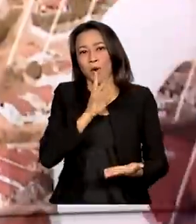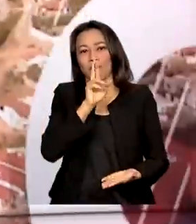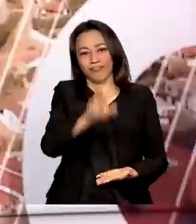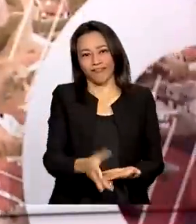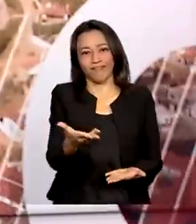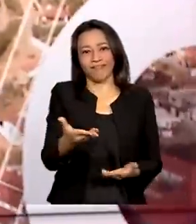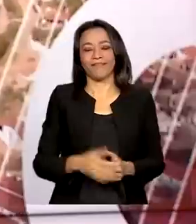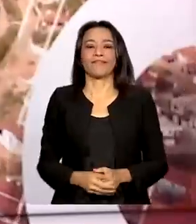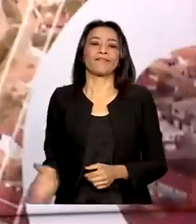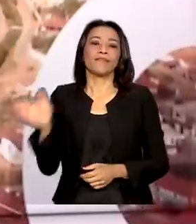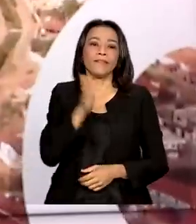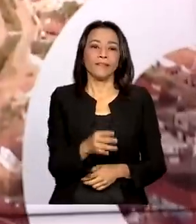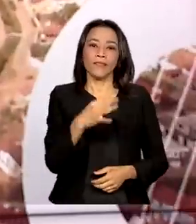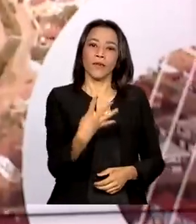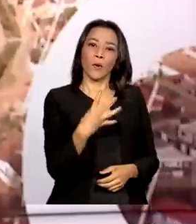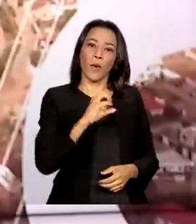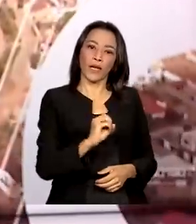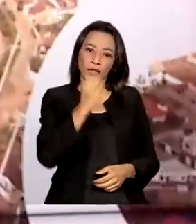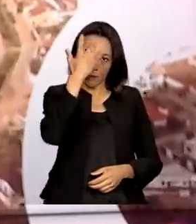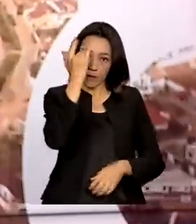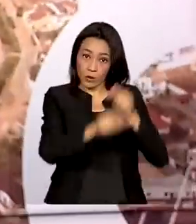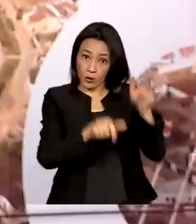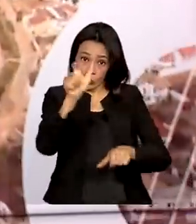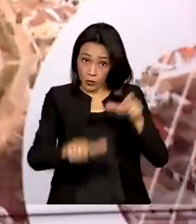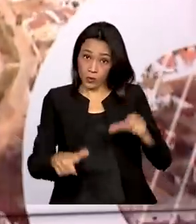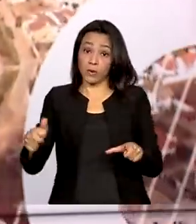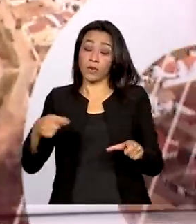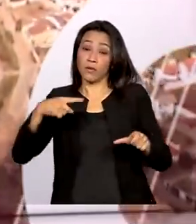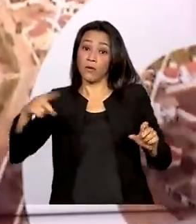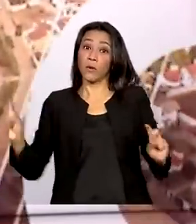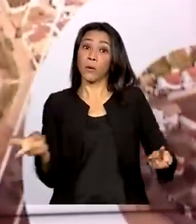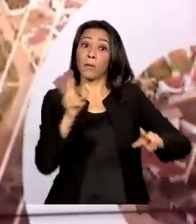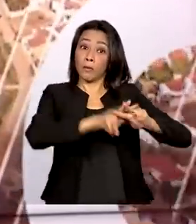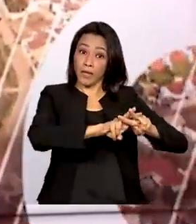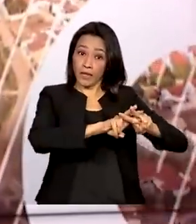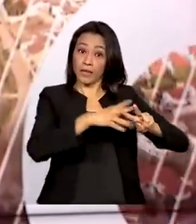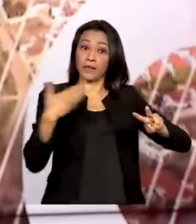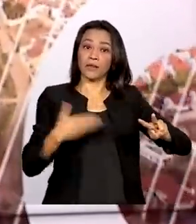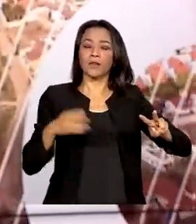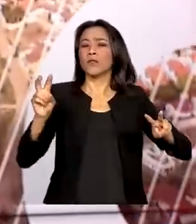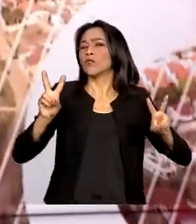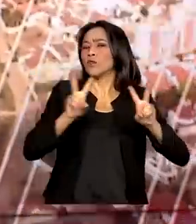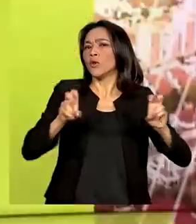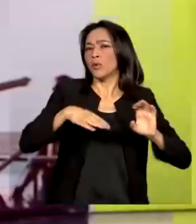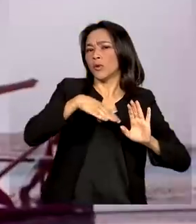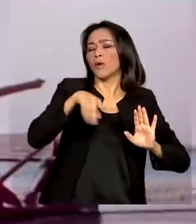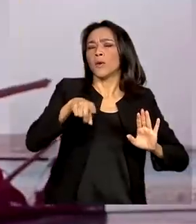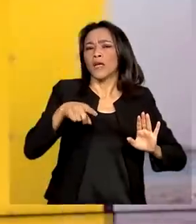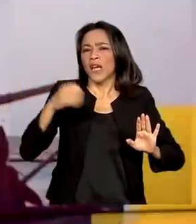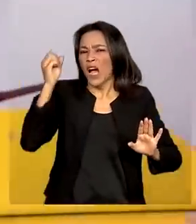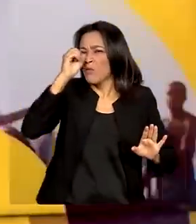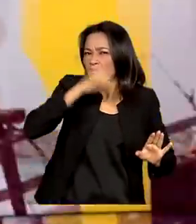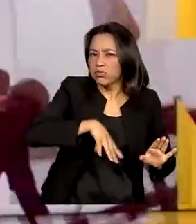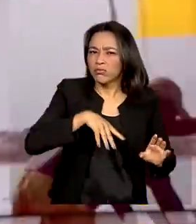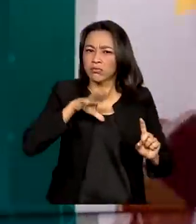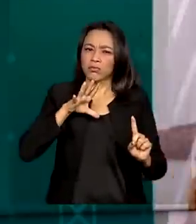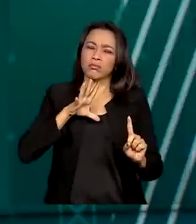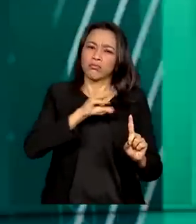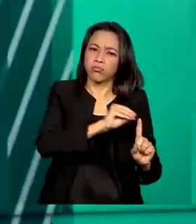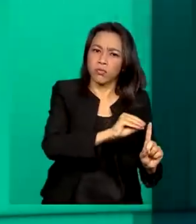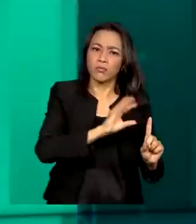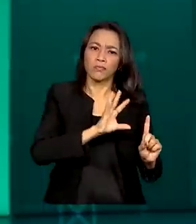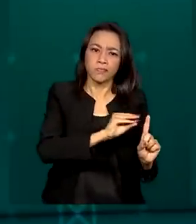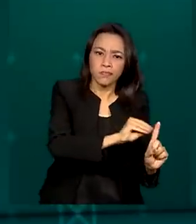40 pessoas foram presas na décima fase da Operação Luz na Infância por crimes de abuso e exploração